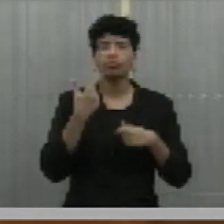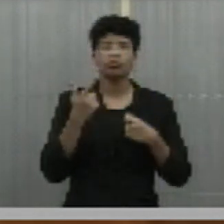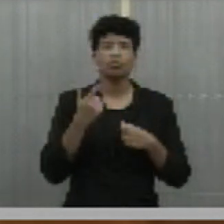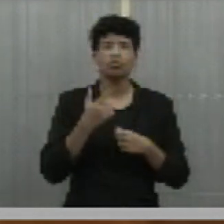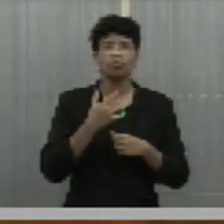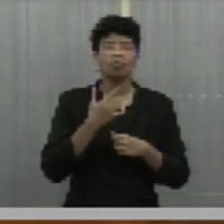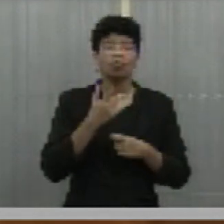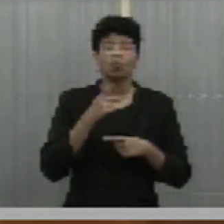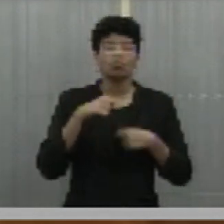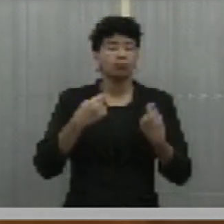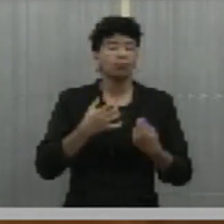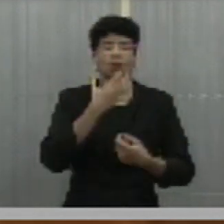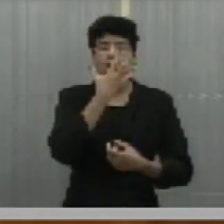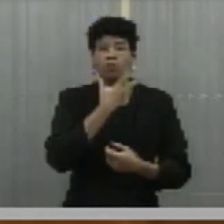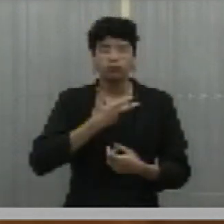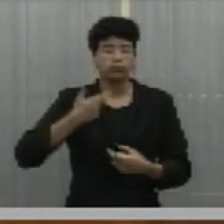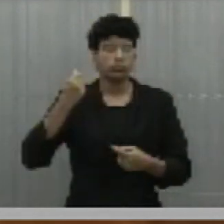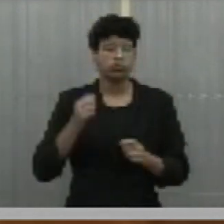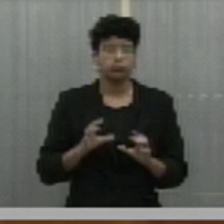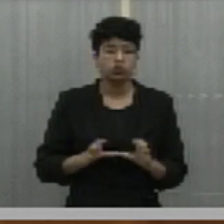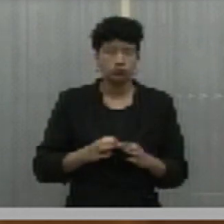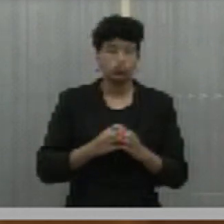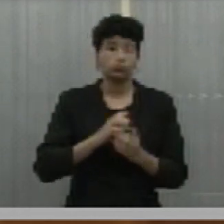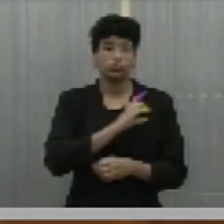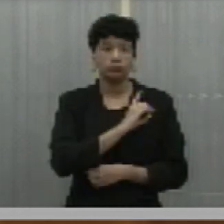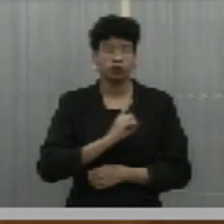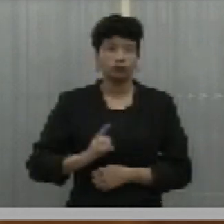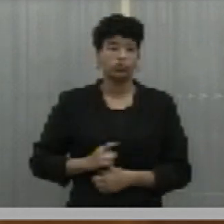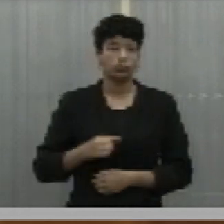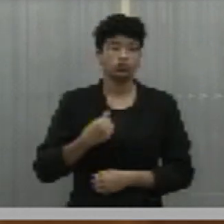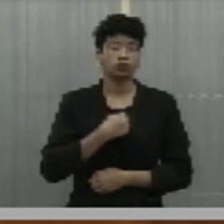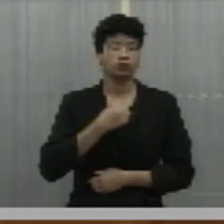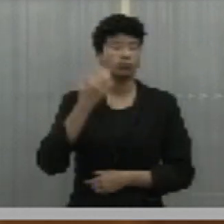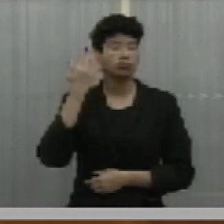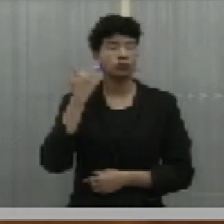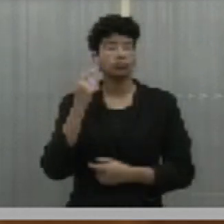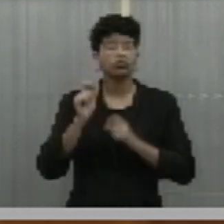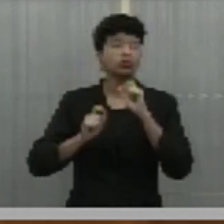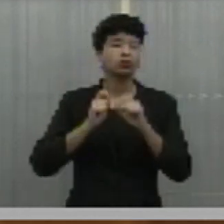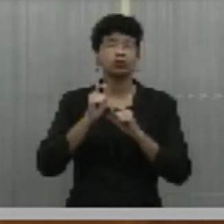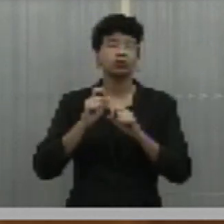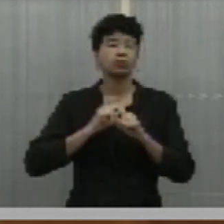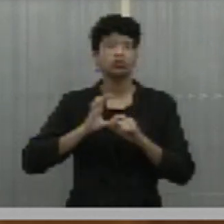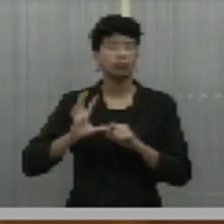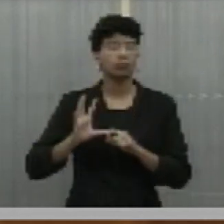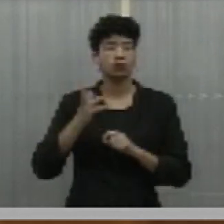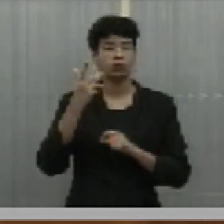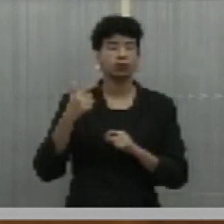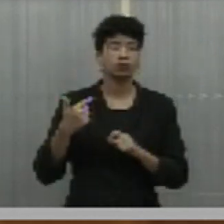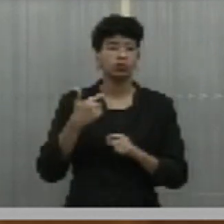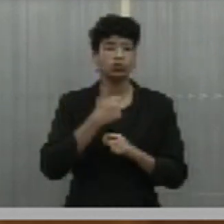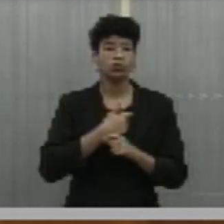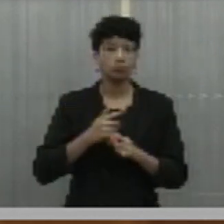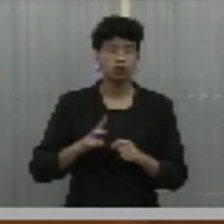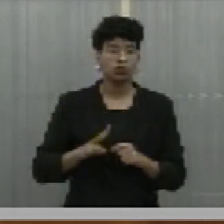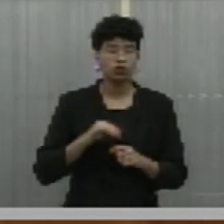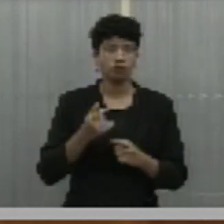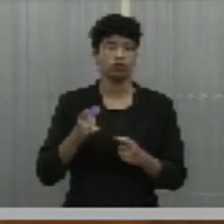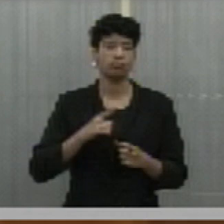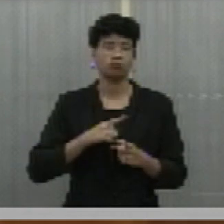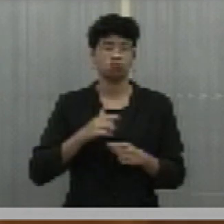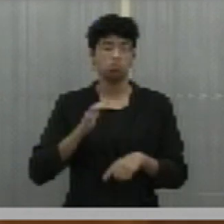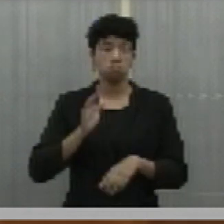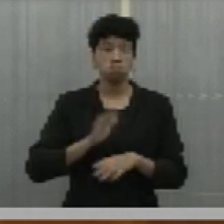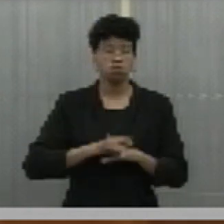comissão parlamentar de inquérito e a gente sabe o que está por trás de tudo isso, nós vamos retornar com muito mais